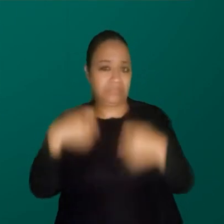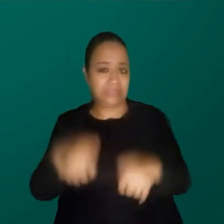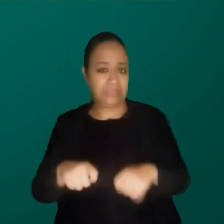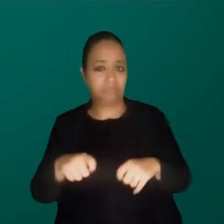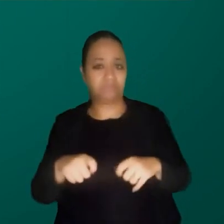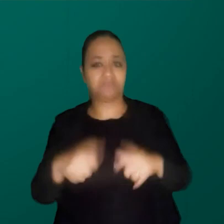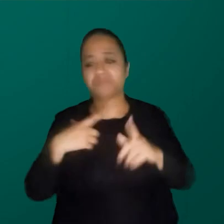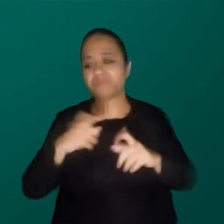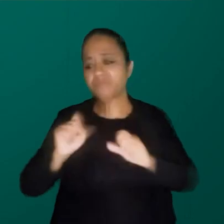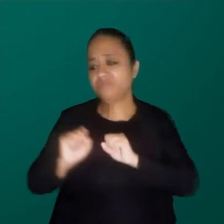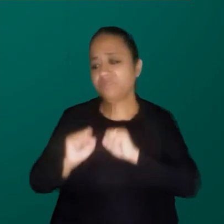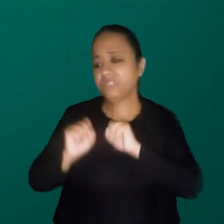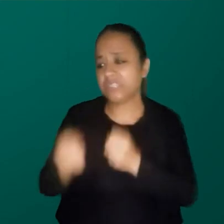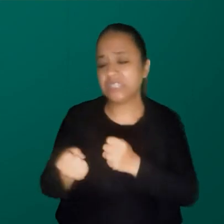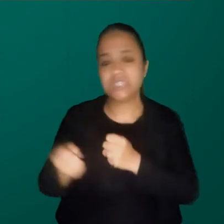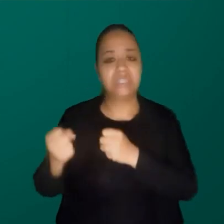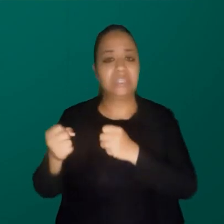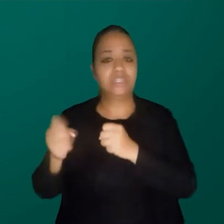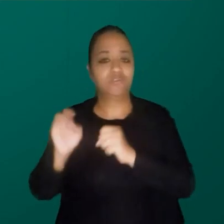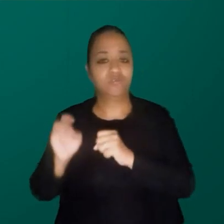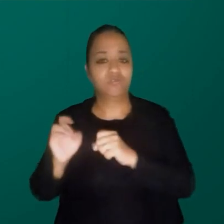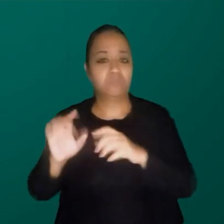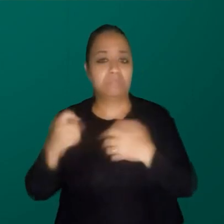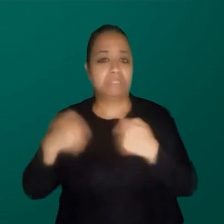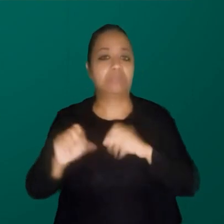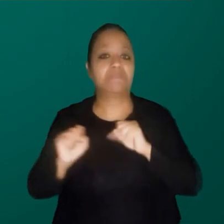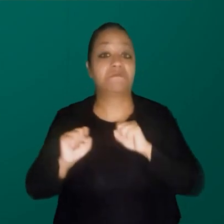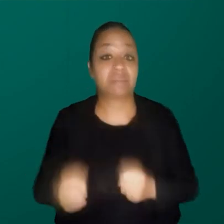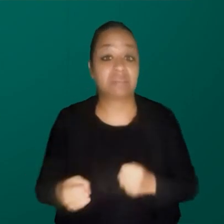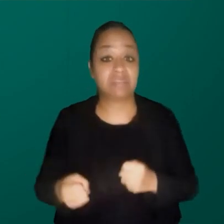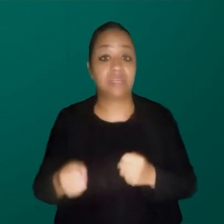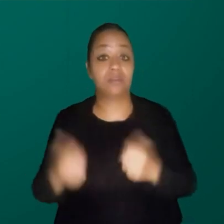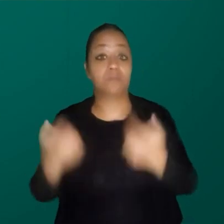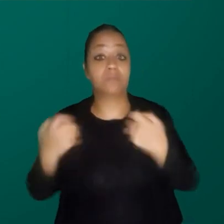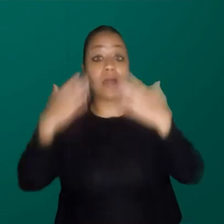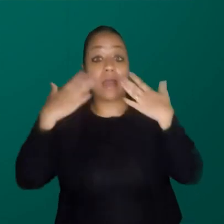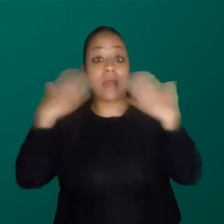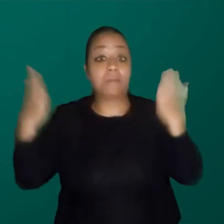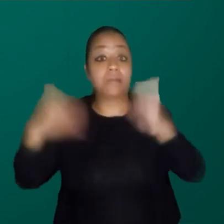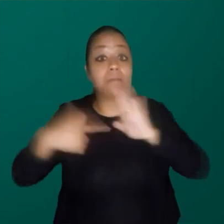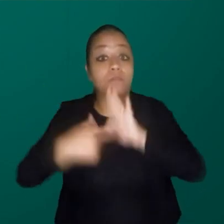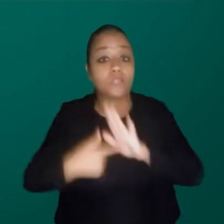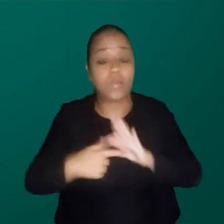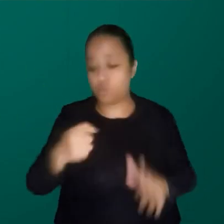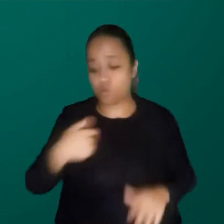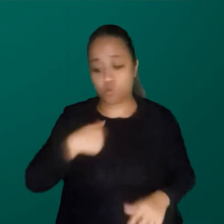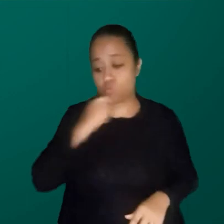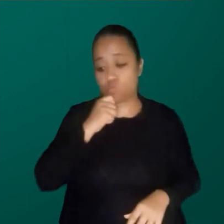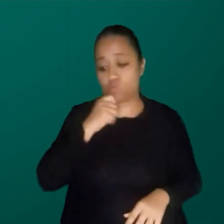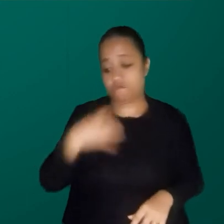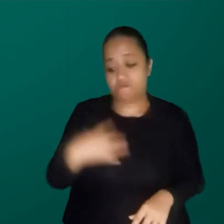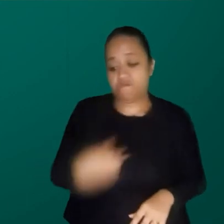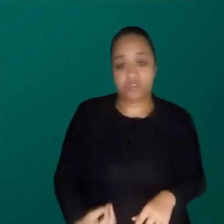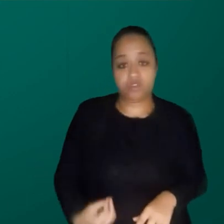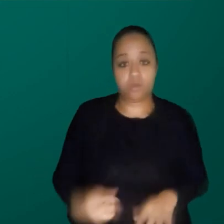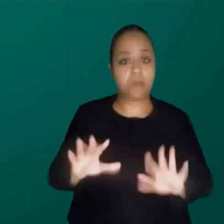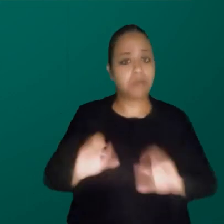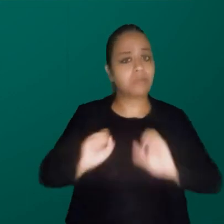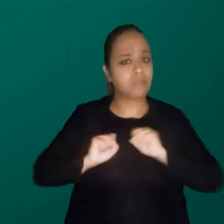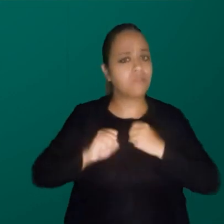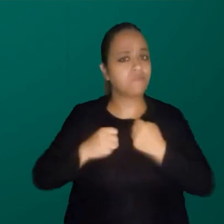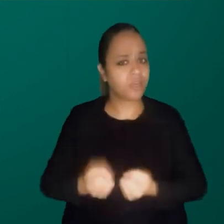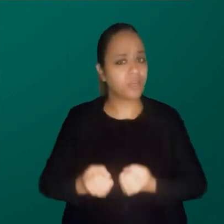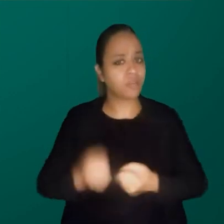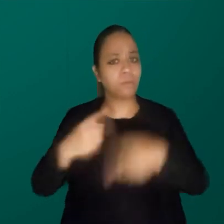caixinha para defender essas pessoas. Então, assim, eu sou uma mulher sem filhos, mas desde sempre eu